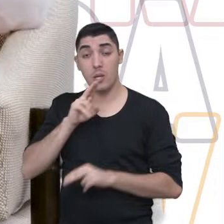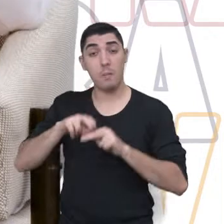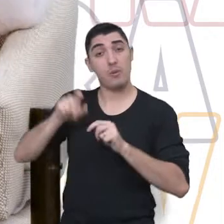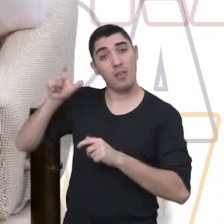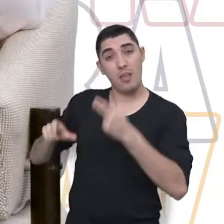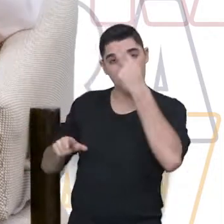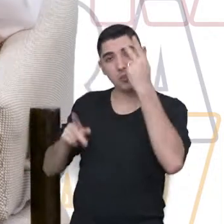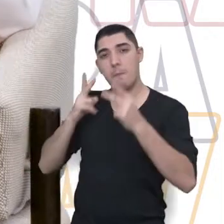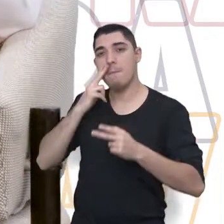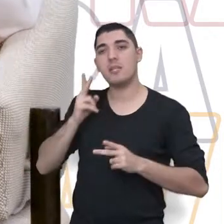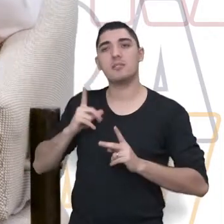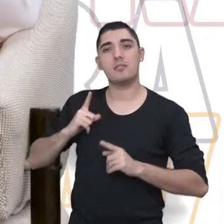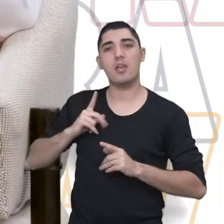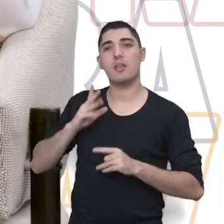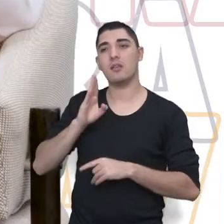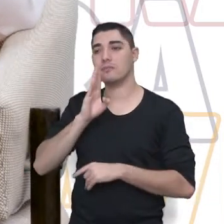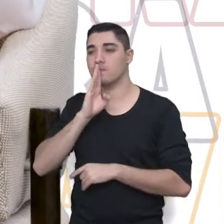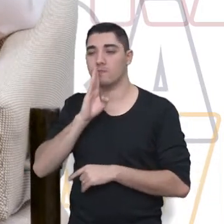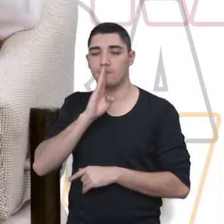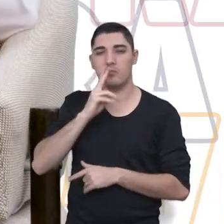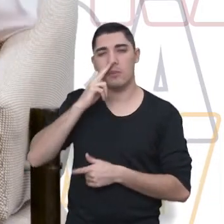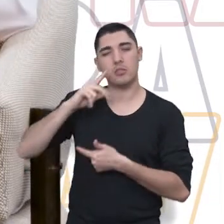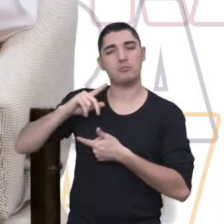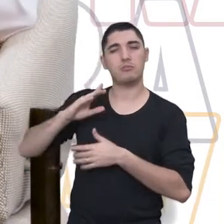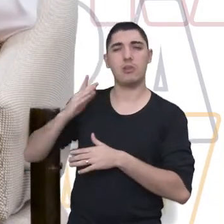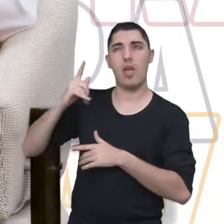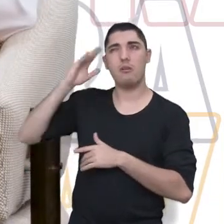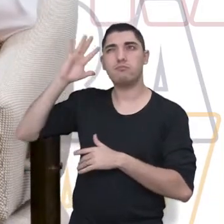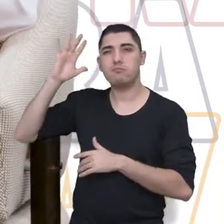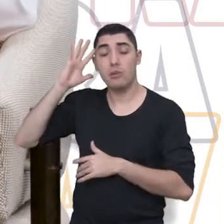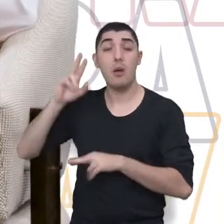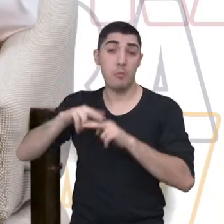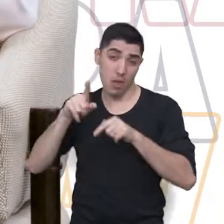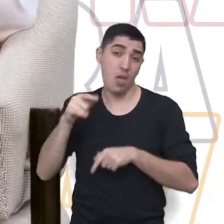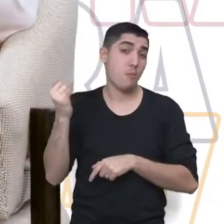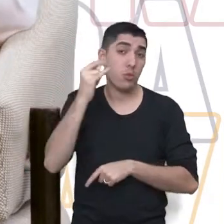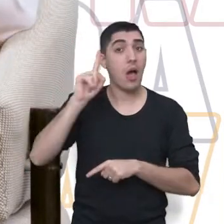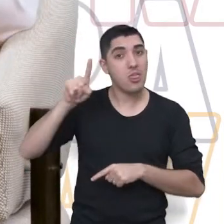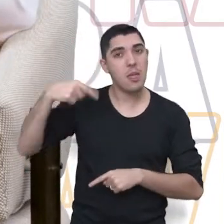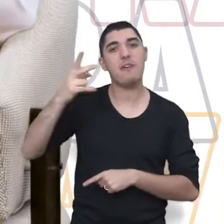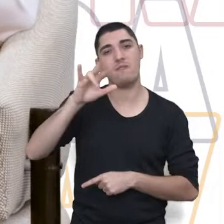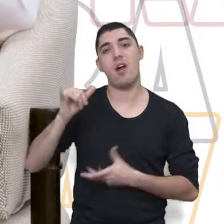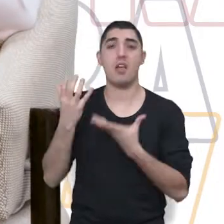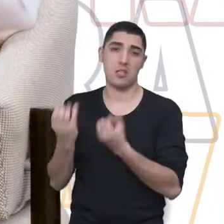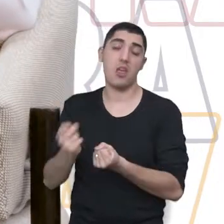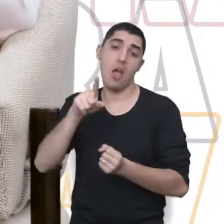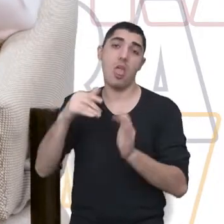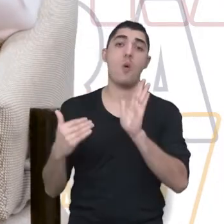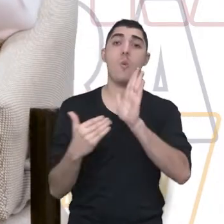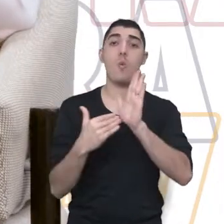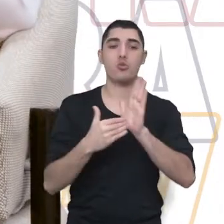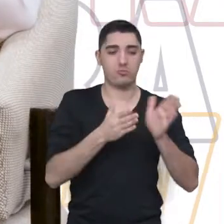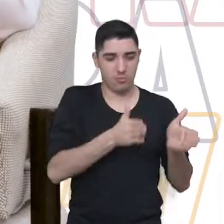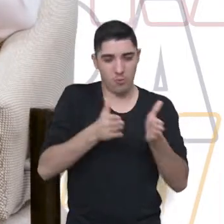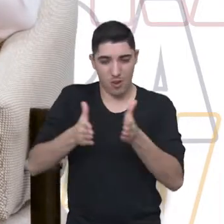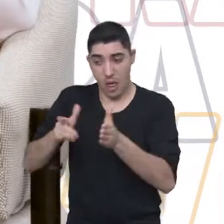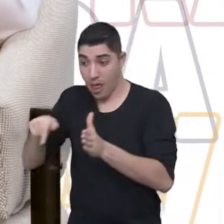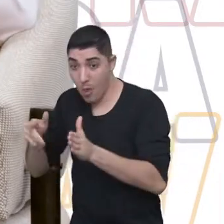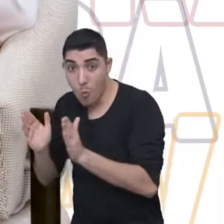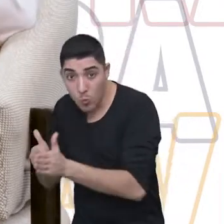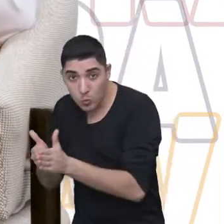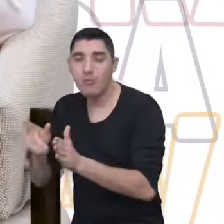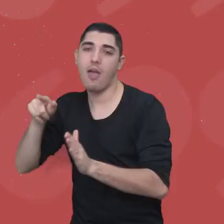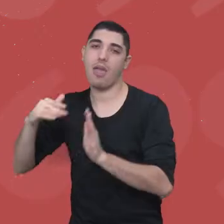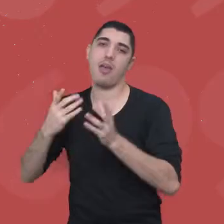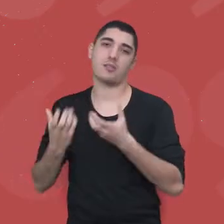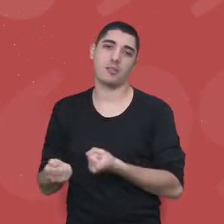A pessoa fica mais reflexiva. É importante esse estado para que eu chegue na aceitação. Que é o último estágio do processo